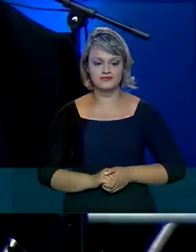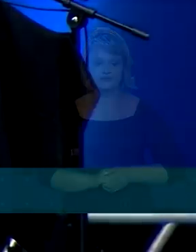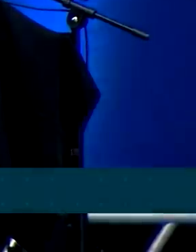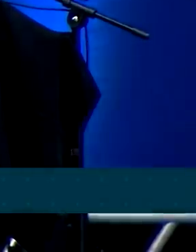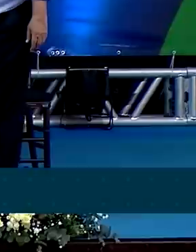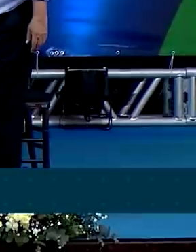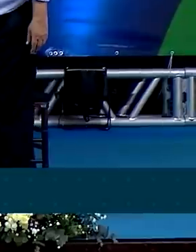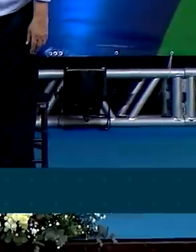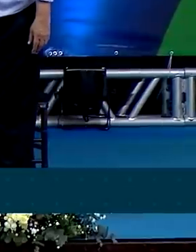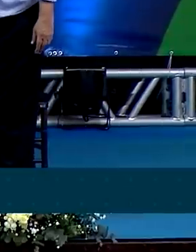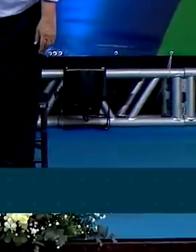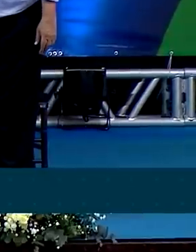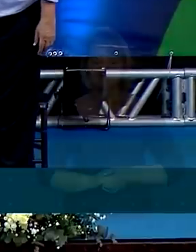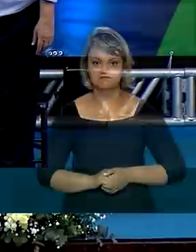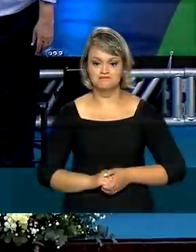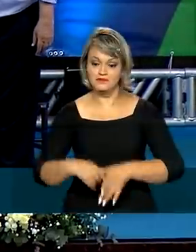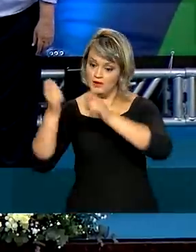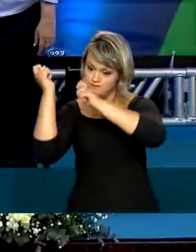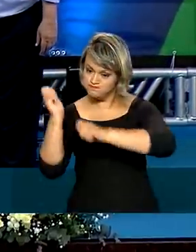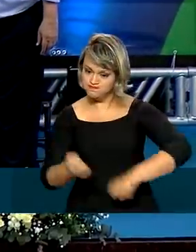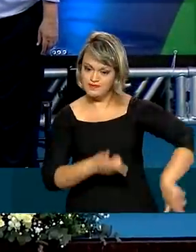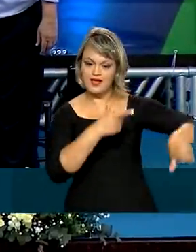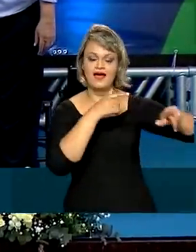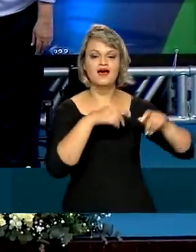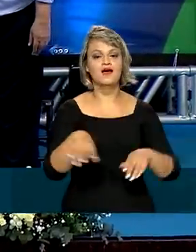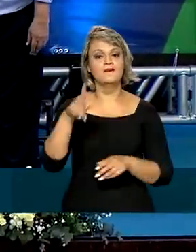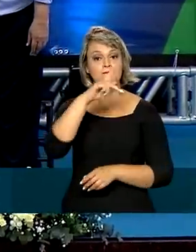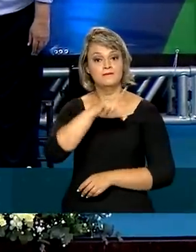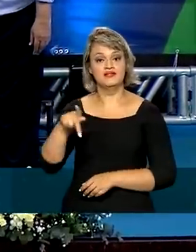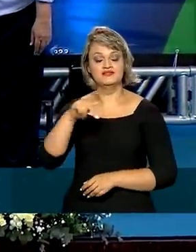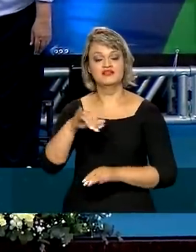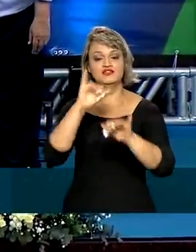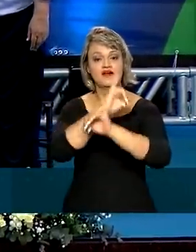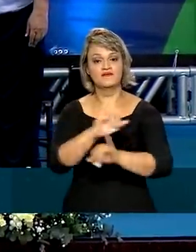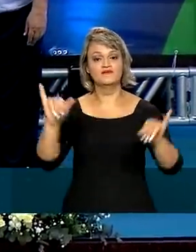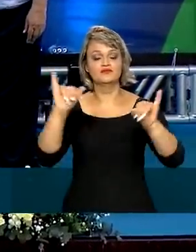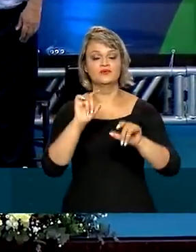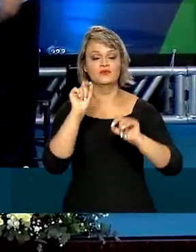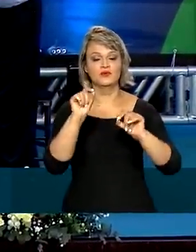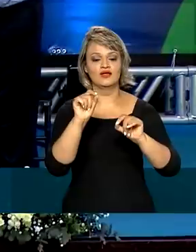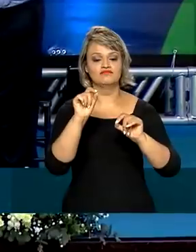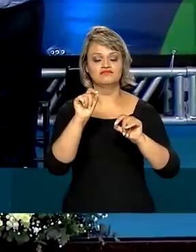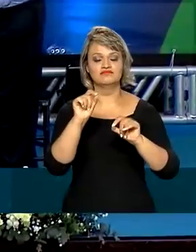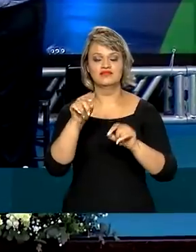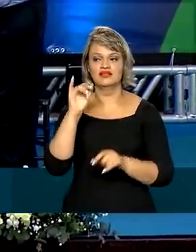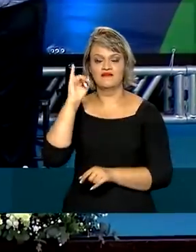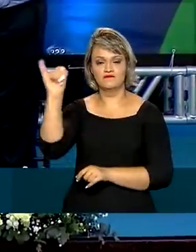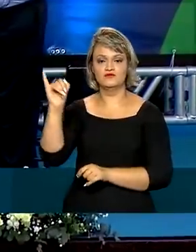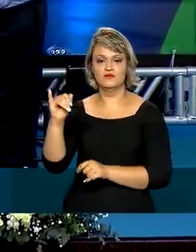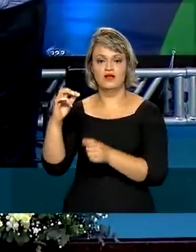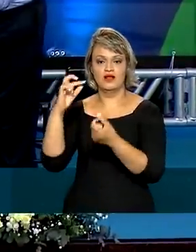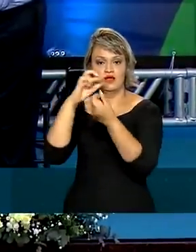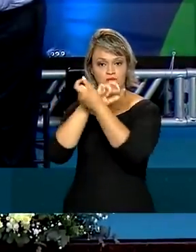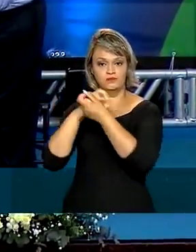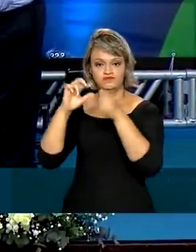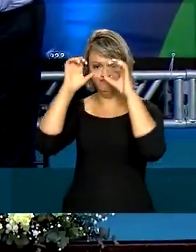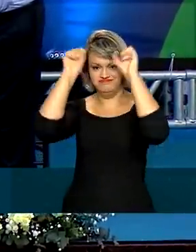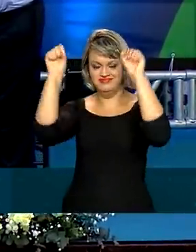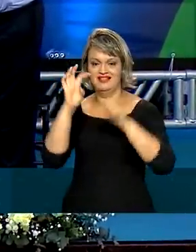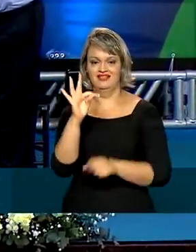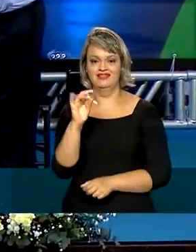falta de saneamento. Ao entregar a obra, o presidente Jair Bolsonaro anunciou que foi enviado ao Tribunal de Contas da União